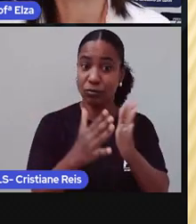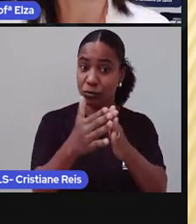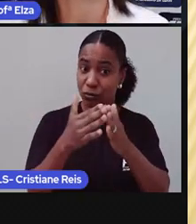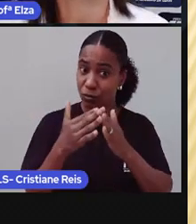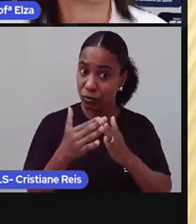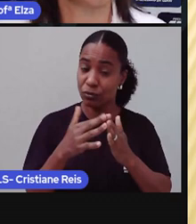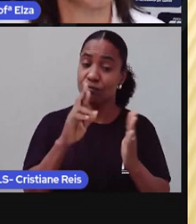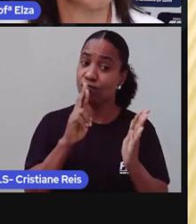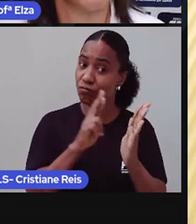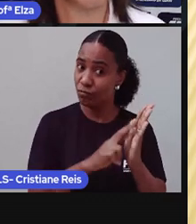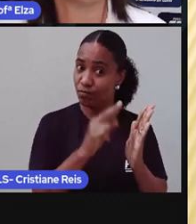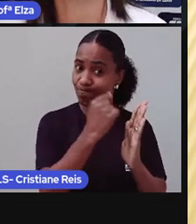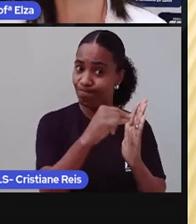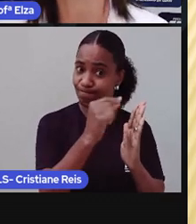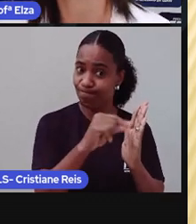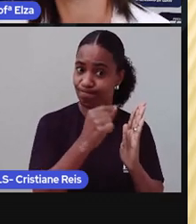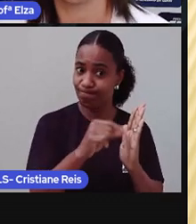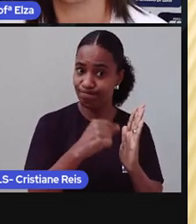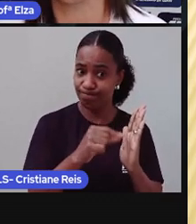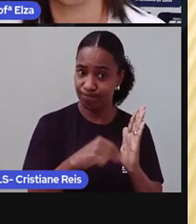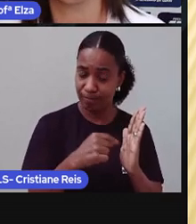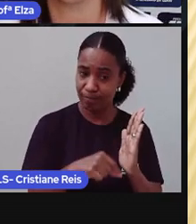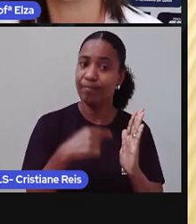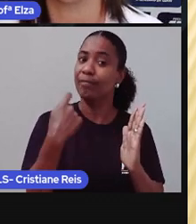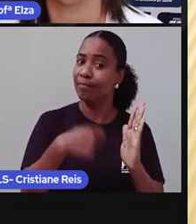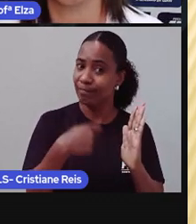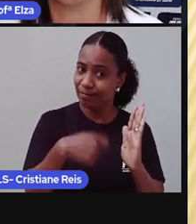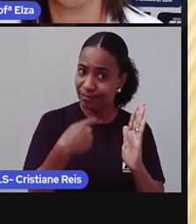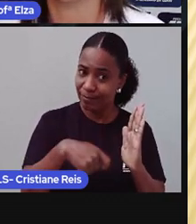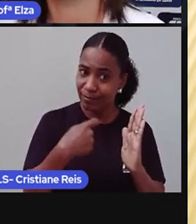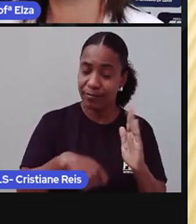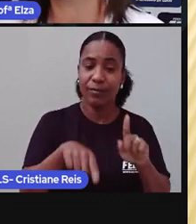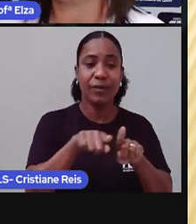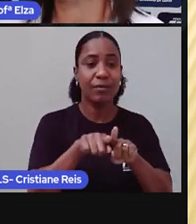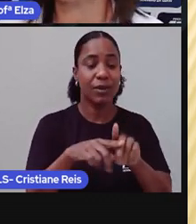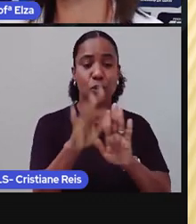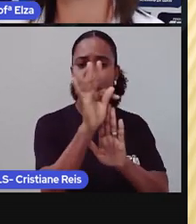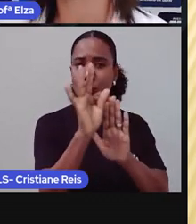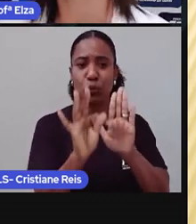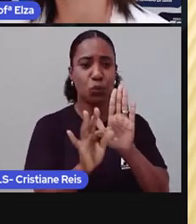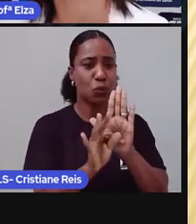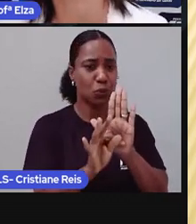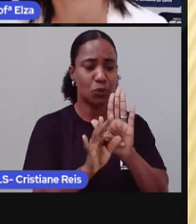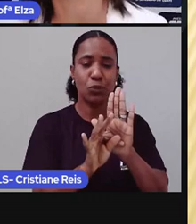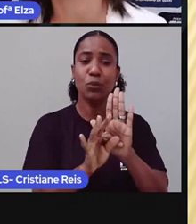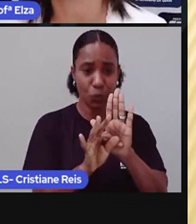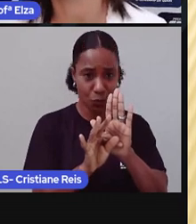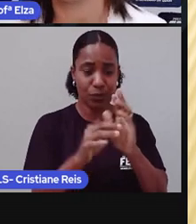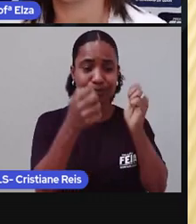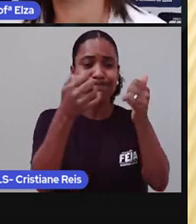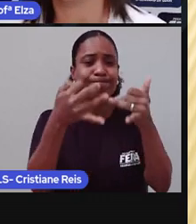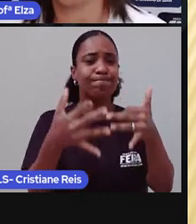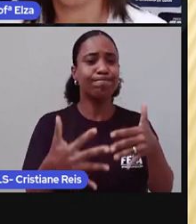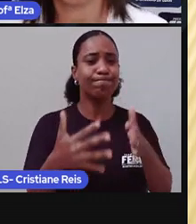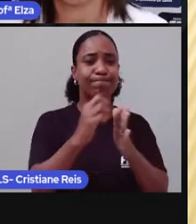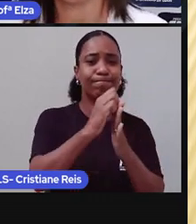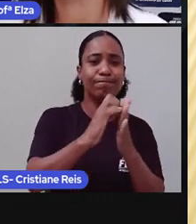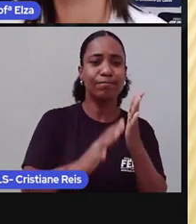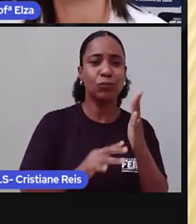E os textos e enunciados das questões, é importante que você leia mais de uma vez.